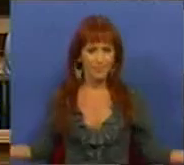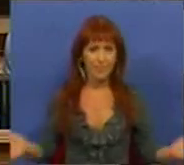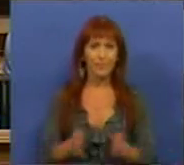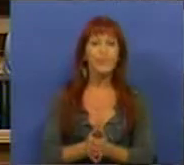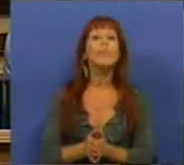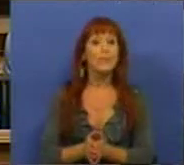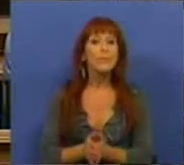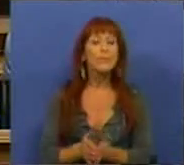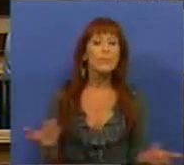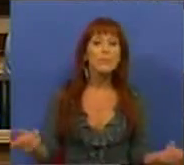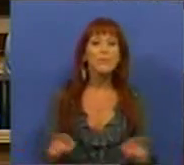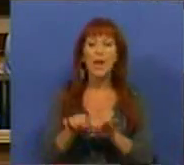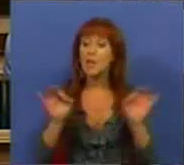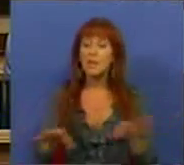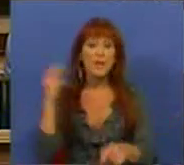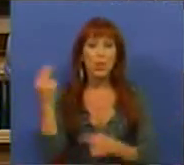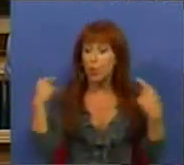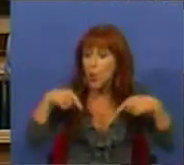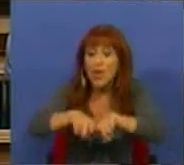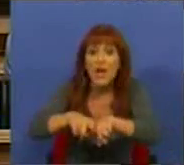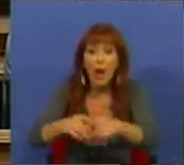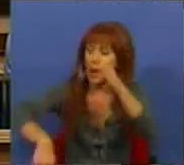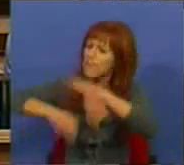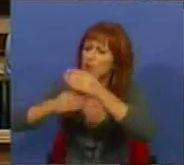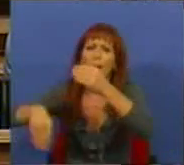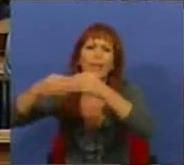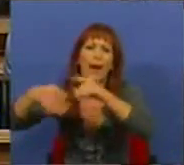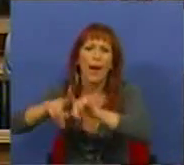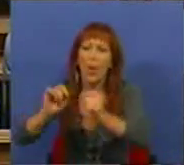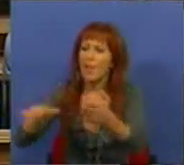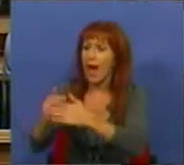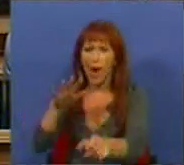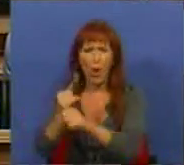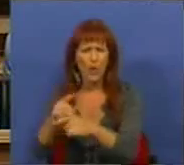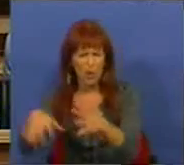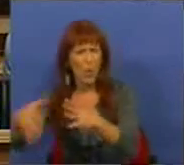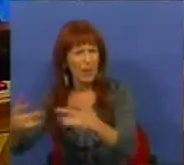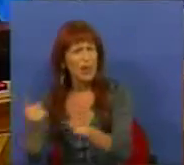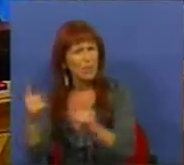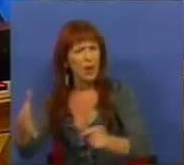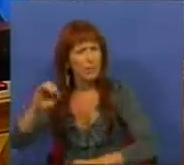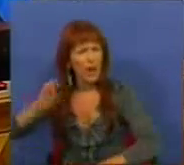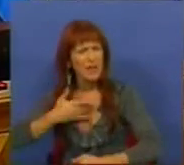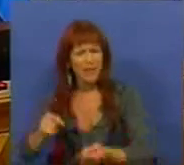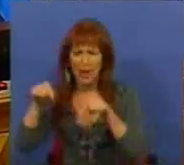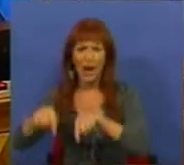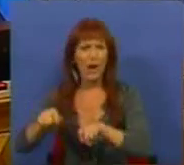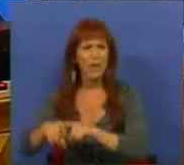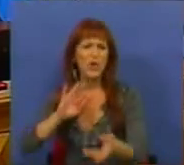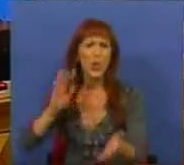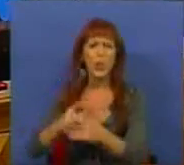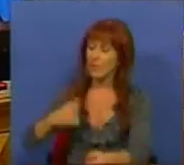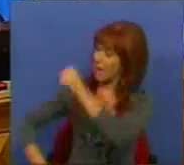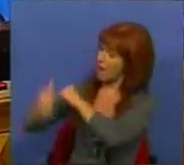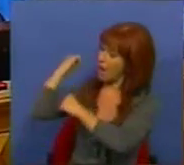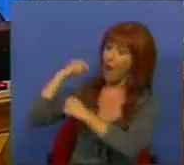E é nem mais nem menos do que uma união, de facto, majorada. O que, aliás, traz outras complicações, porque o PSD, ainda aqui, na última